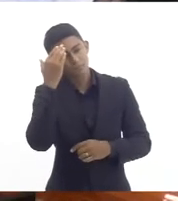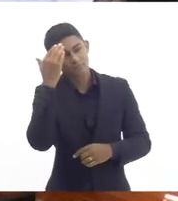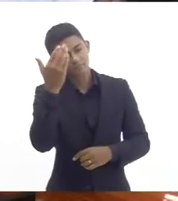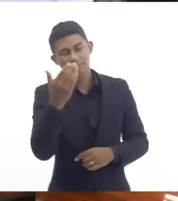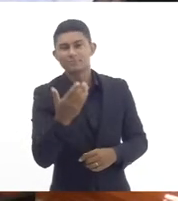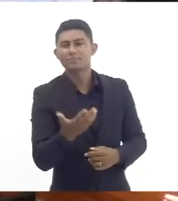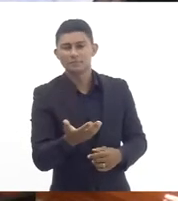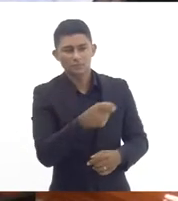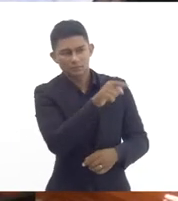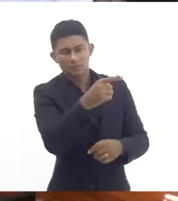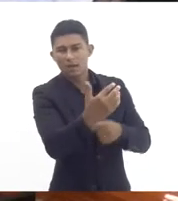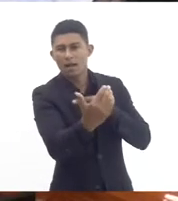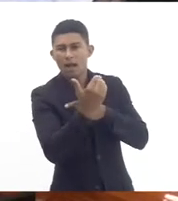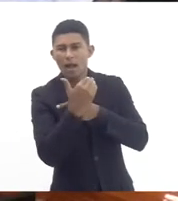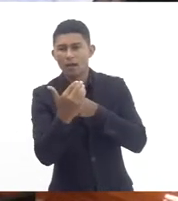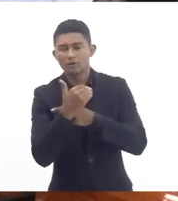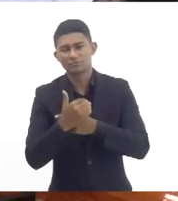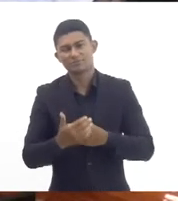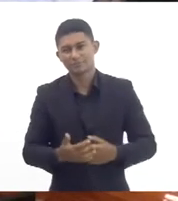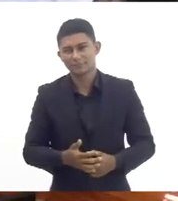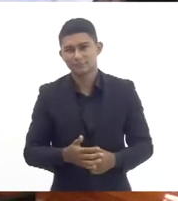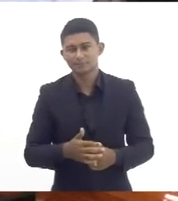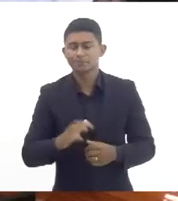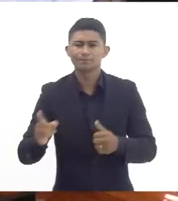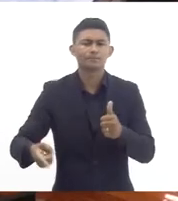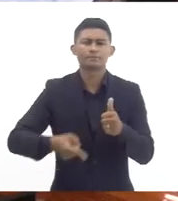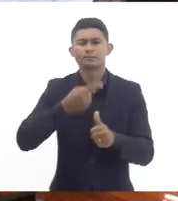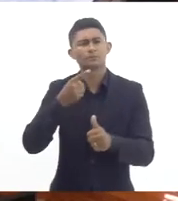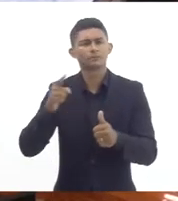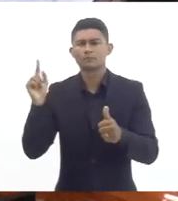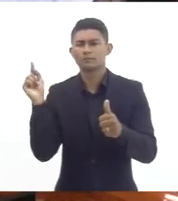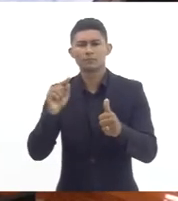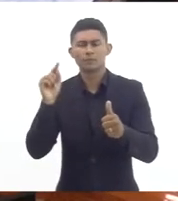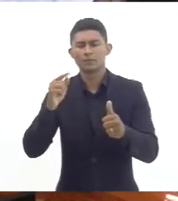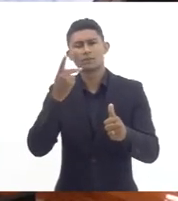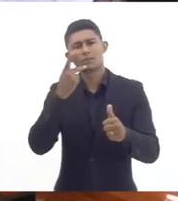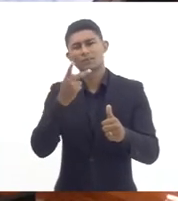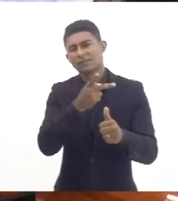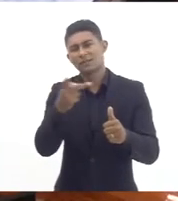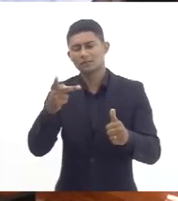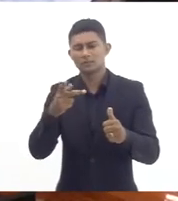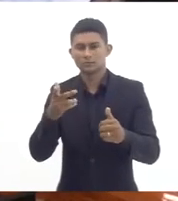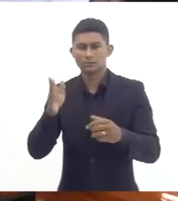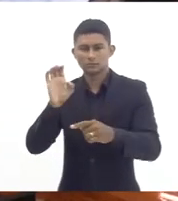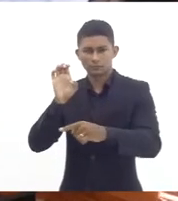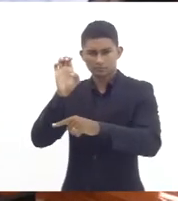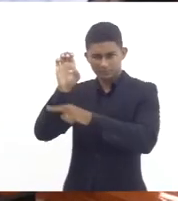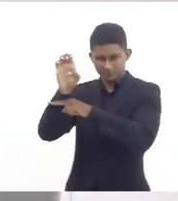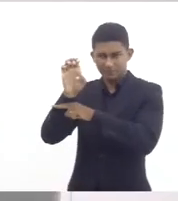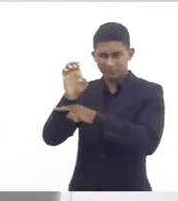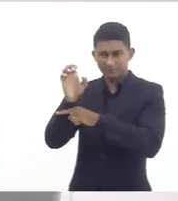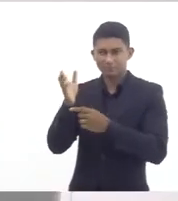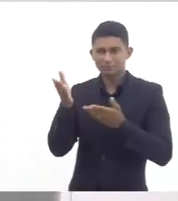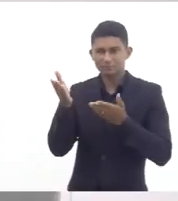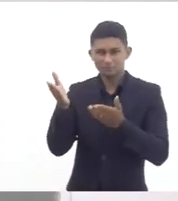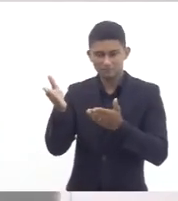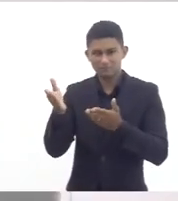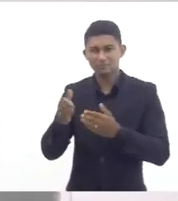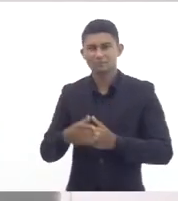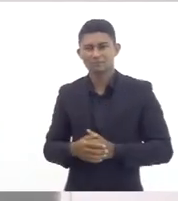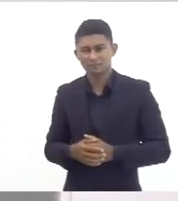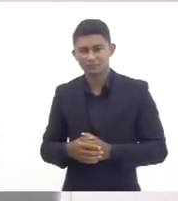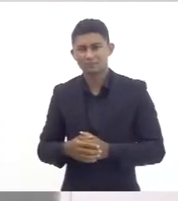classe bom primeiramente queria comentar que o estado ele começa já a